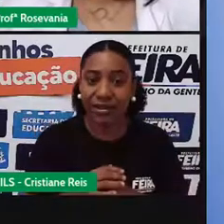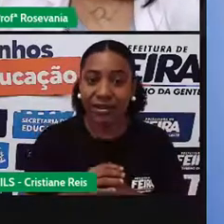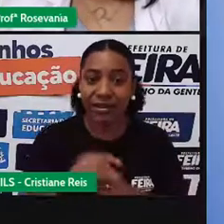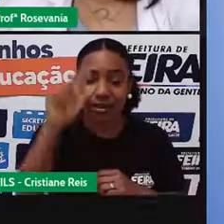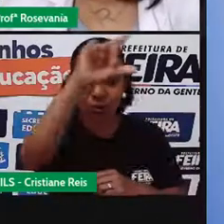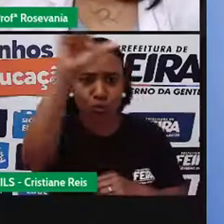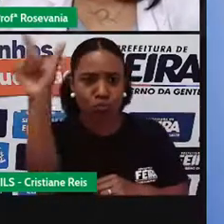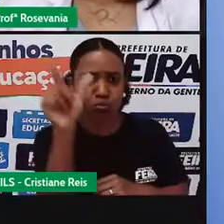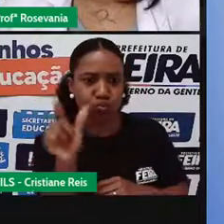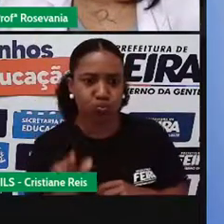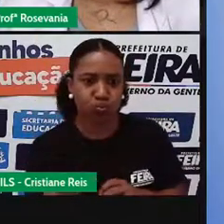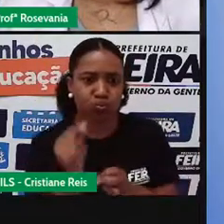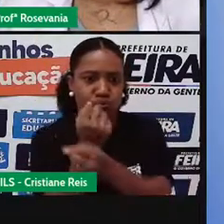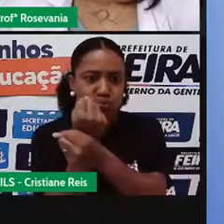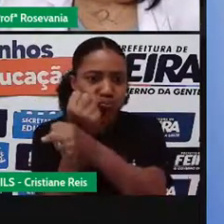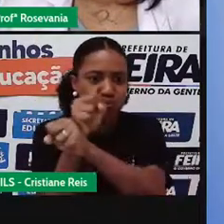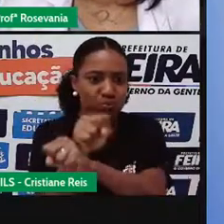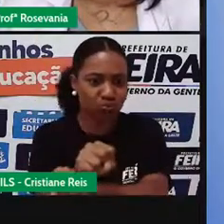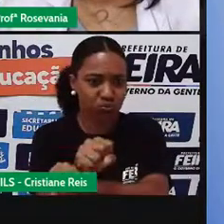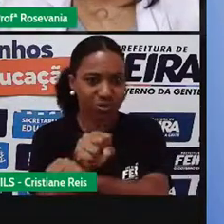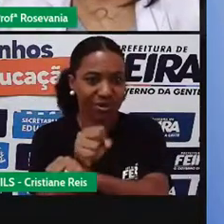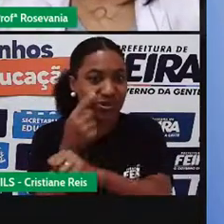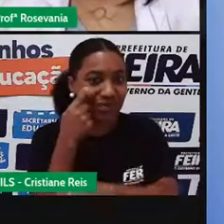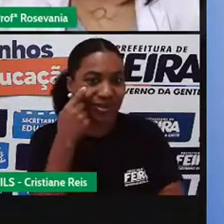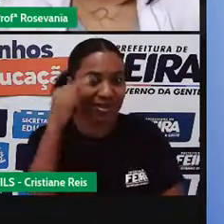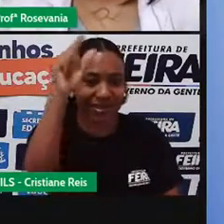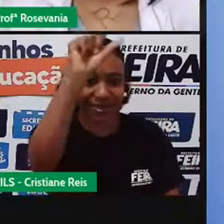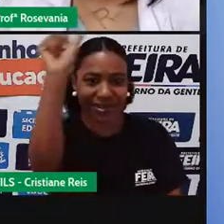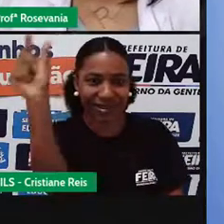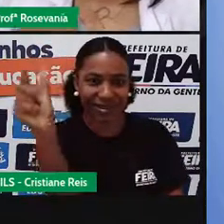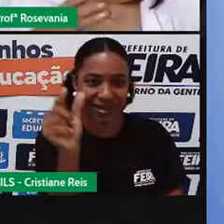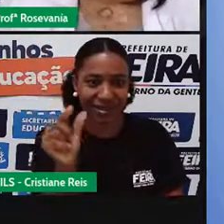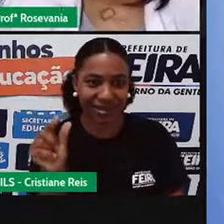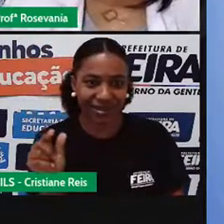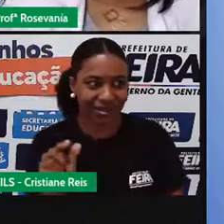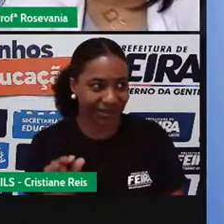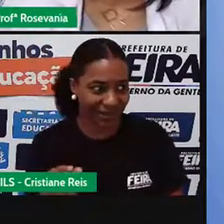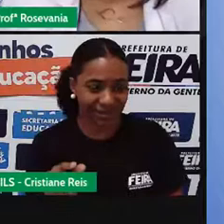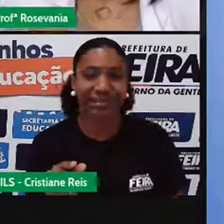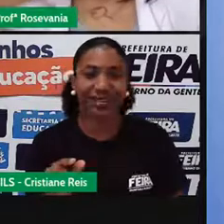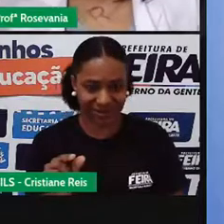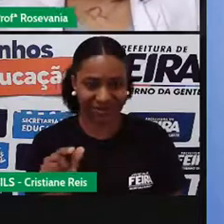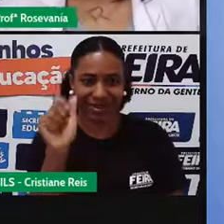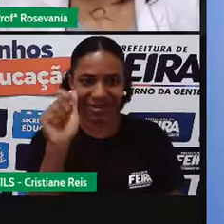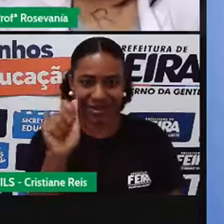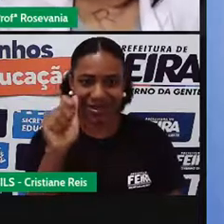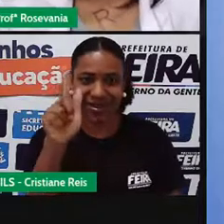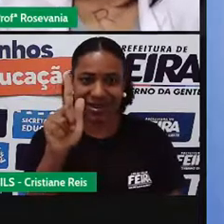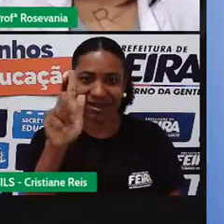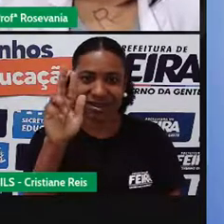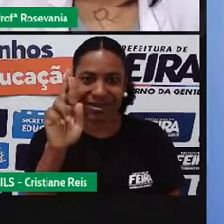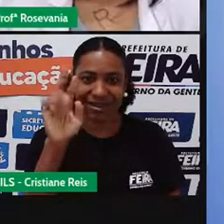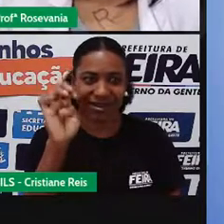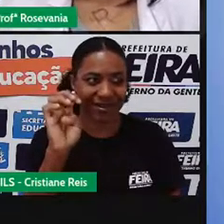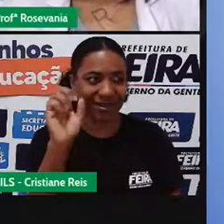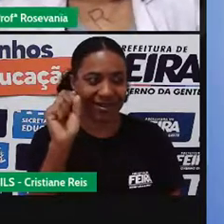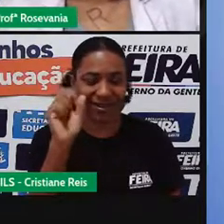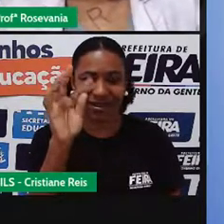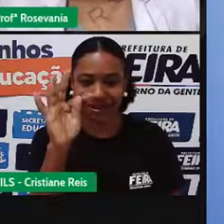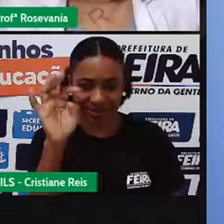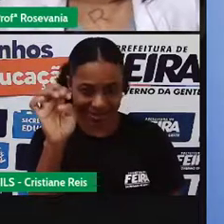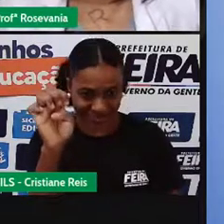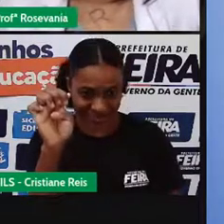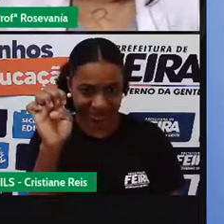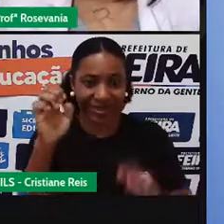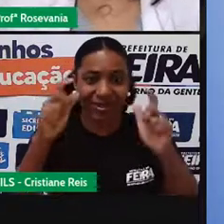Feira de Santana se localiza aqui nessa faixinha, né? É uma zona de transição entre essa parte aqui mais úmida,